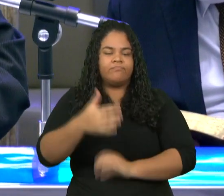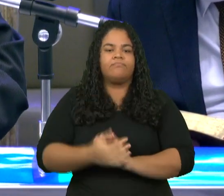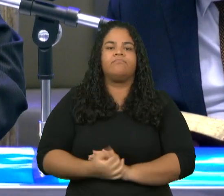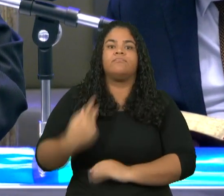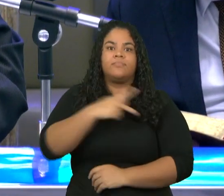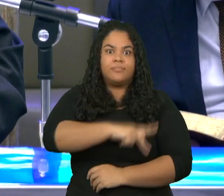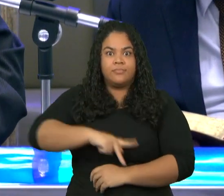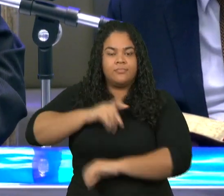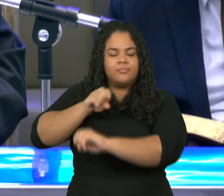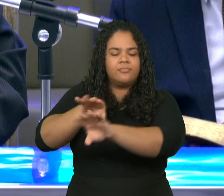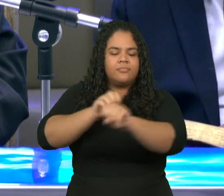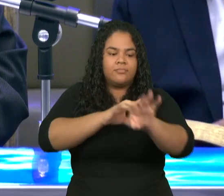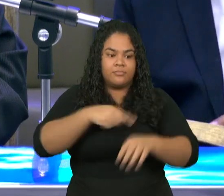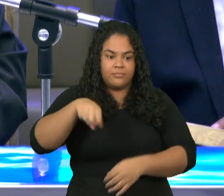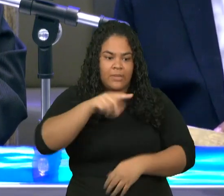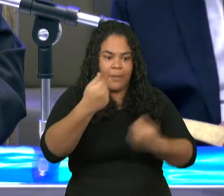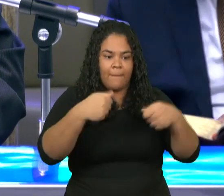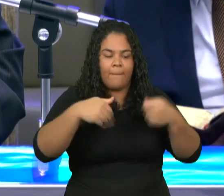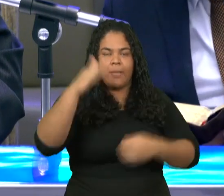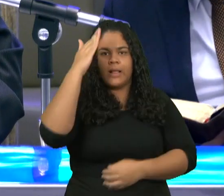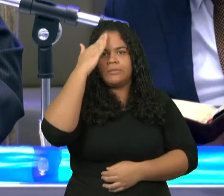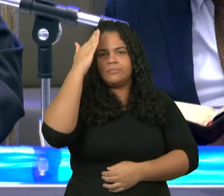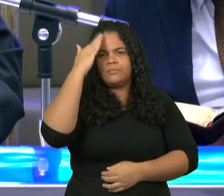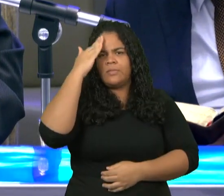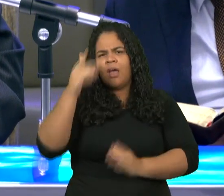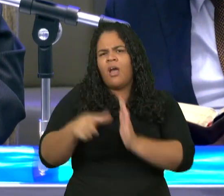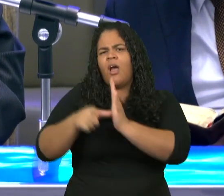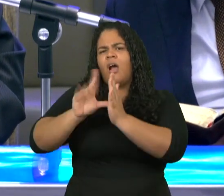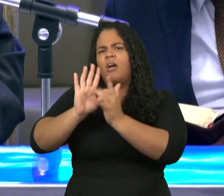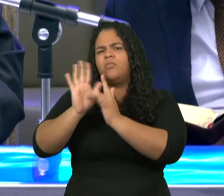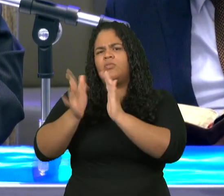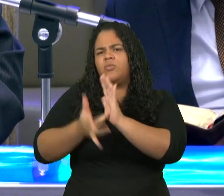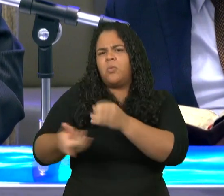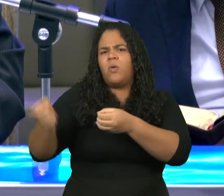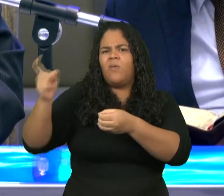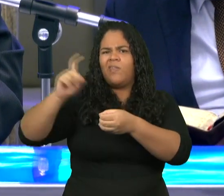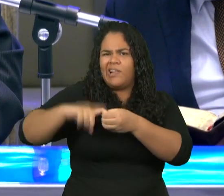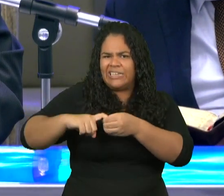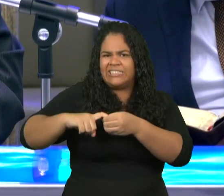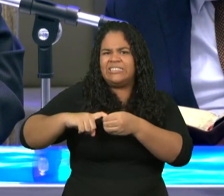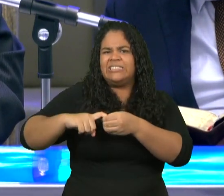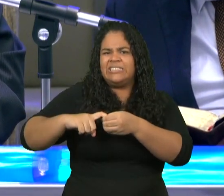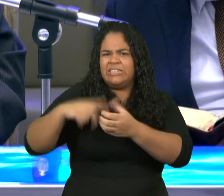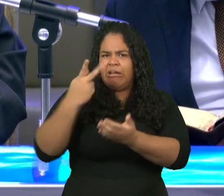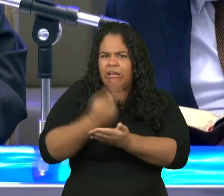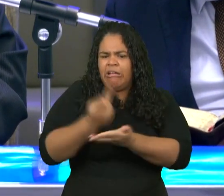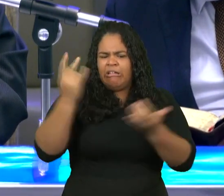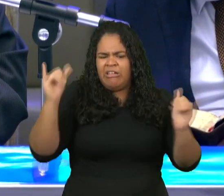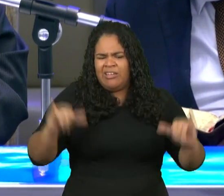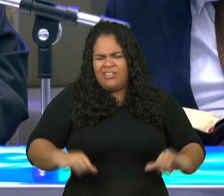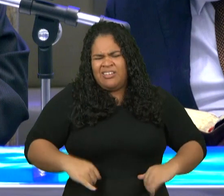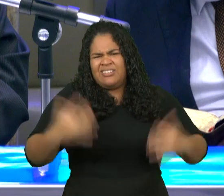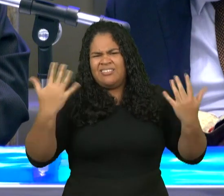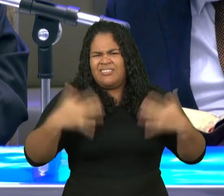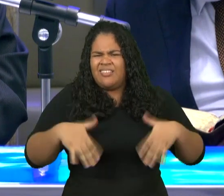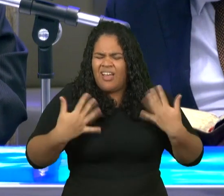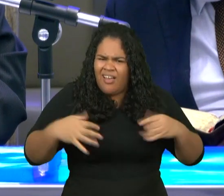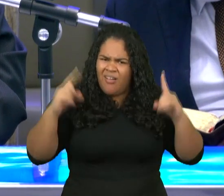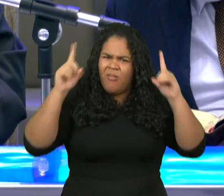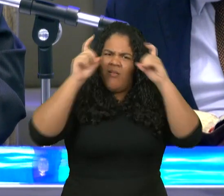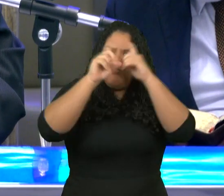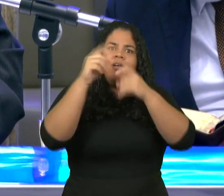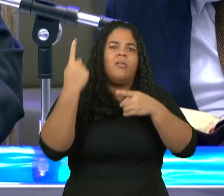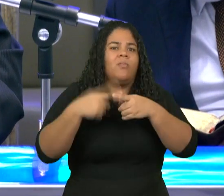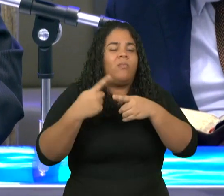porém, isto, que nos últimos dias sobrevirão tempos trabalhosos, porque haverá homens